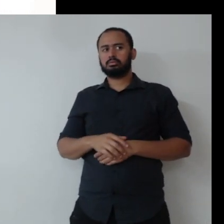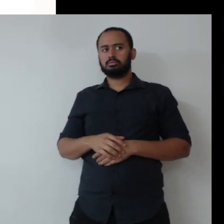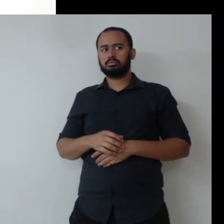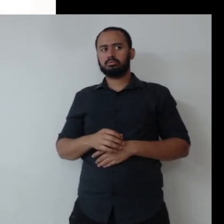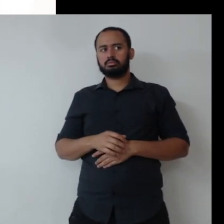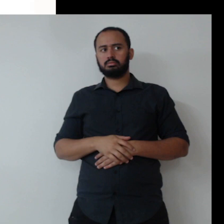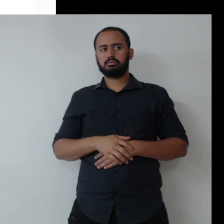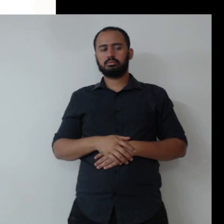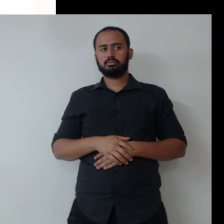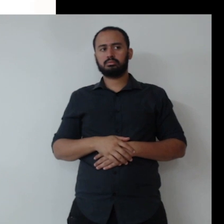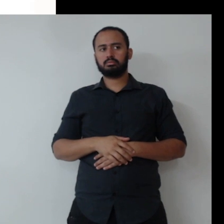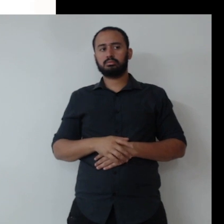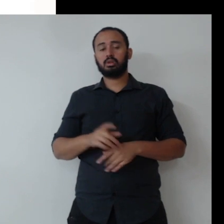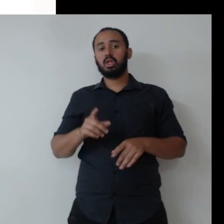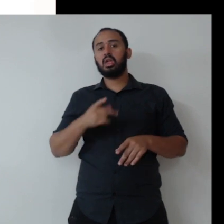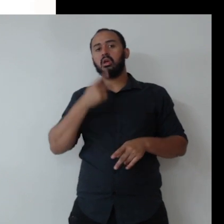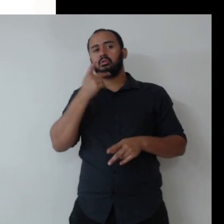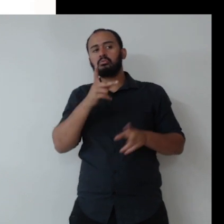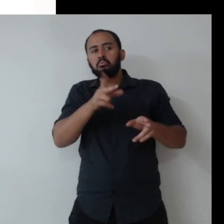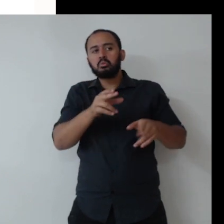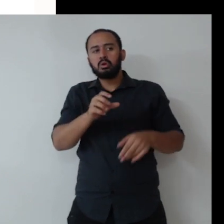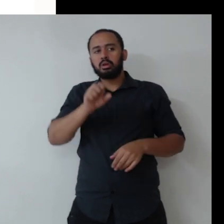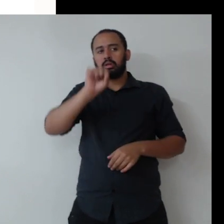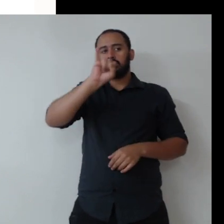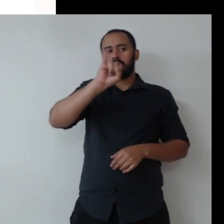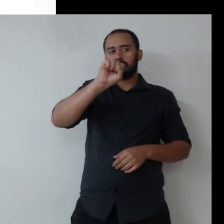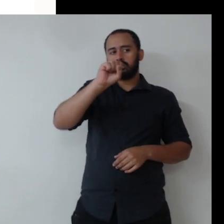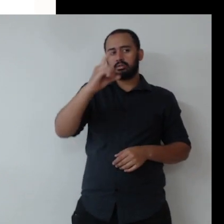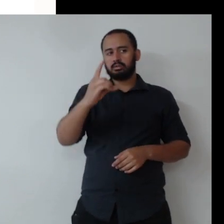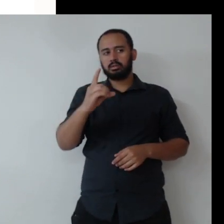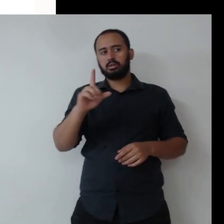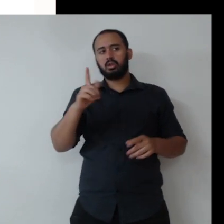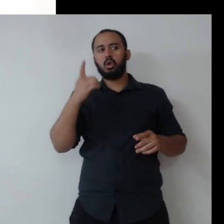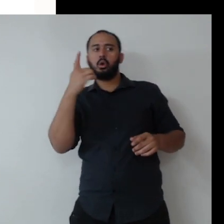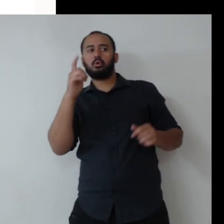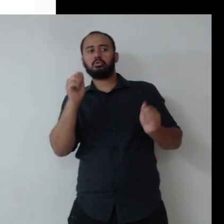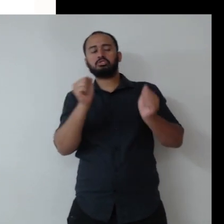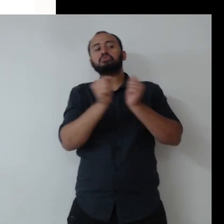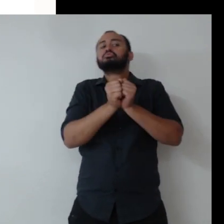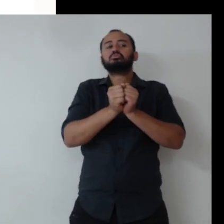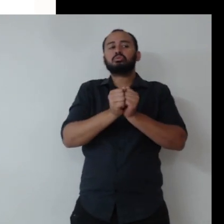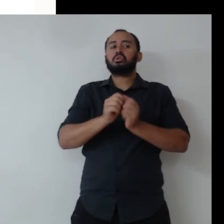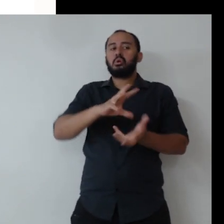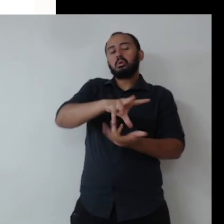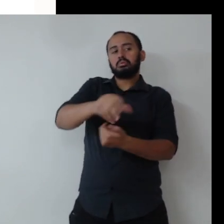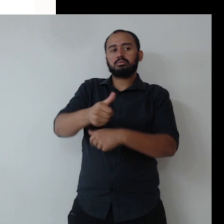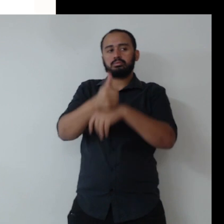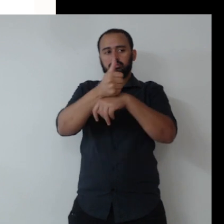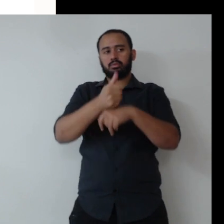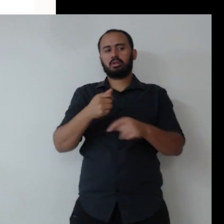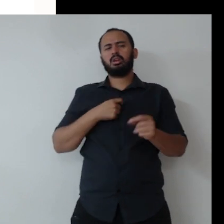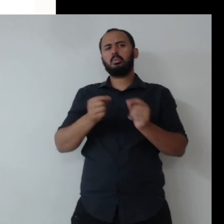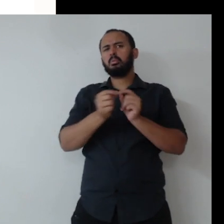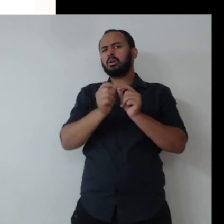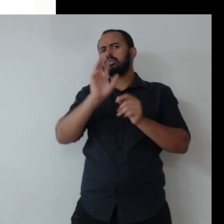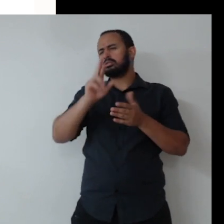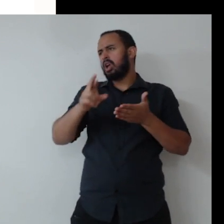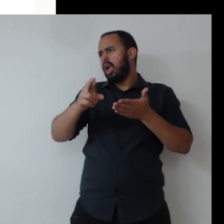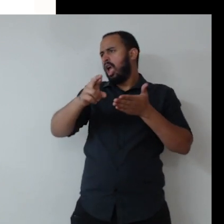relacionados ao ESG, as dimensões ambiental, social e de governança, aí, isso eu peguei de um relatório,